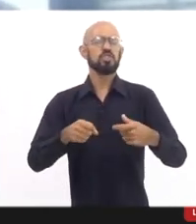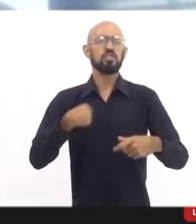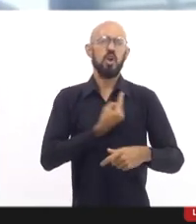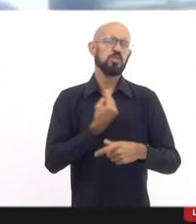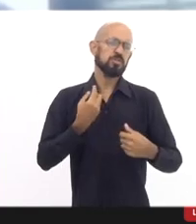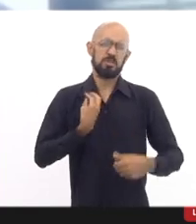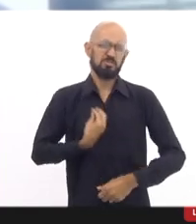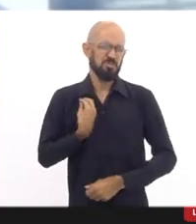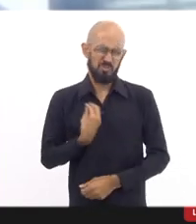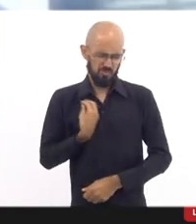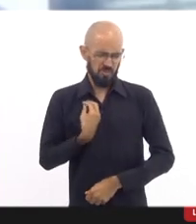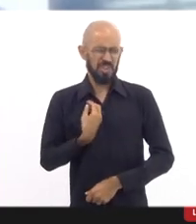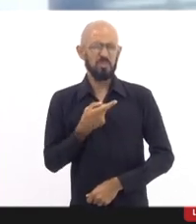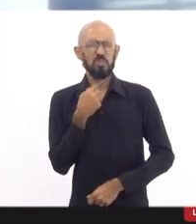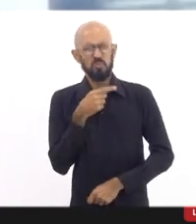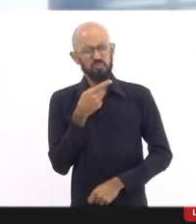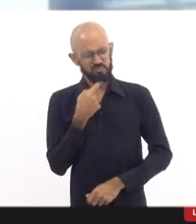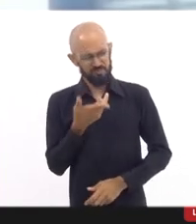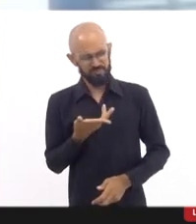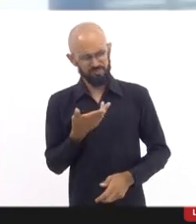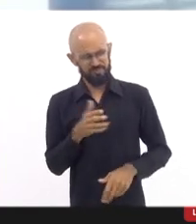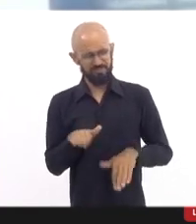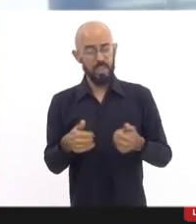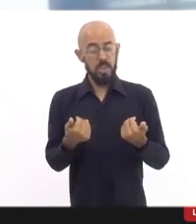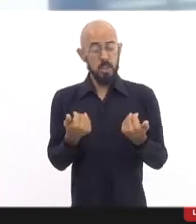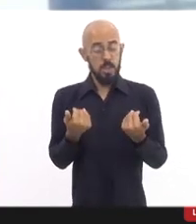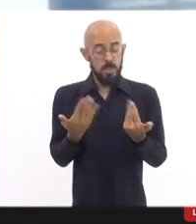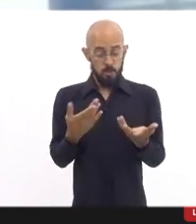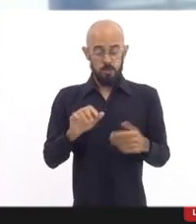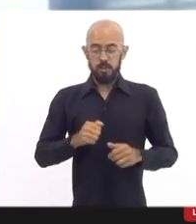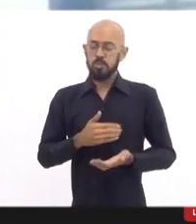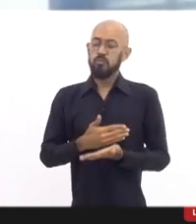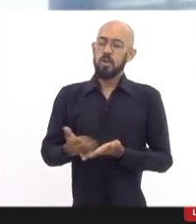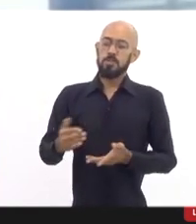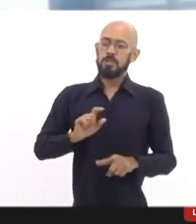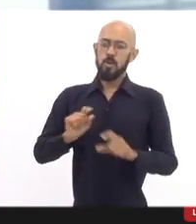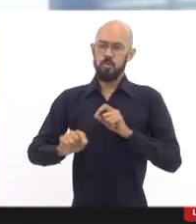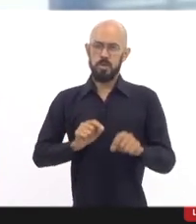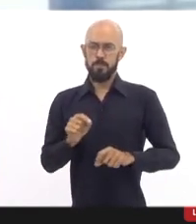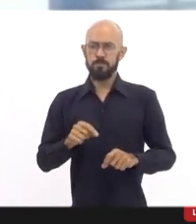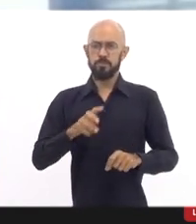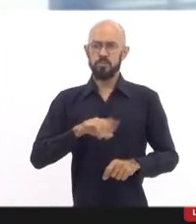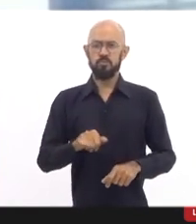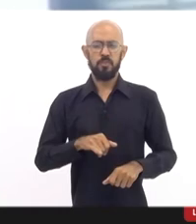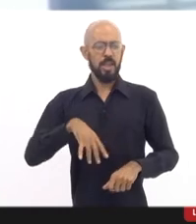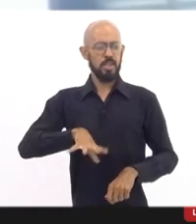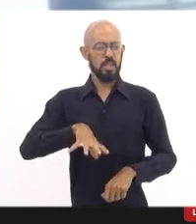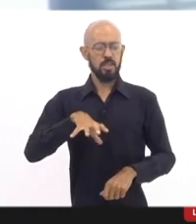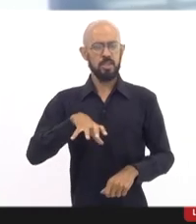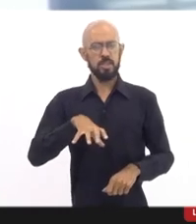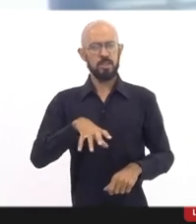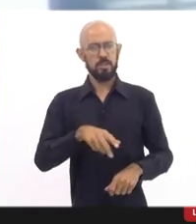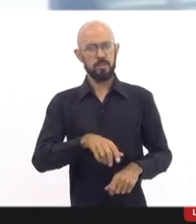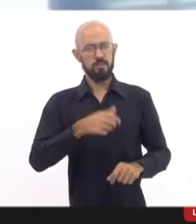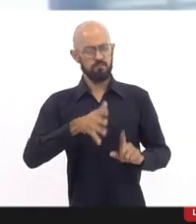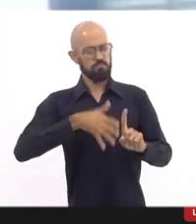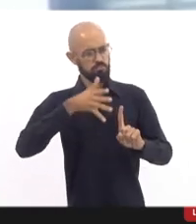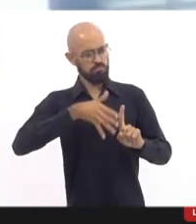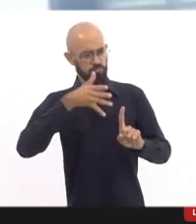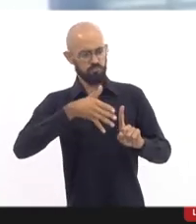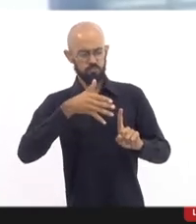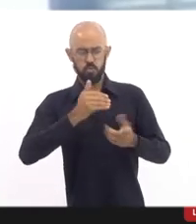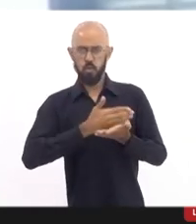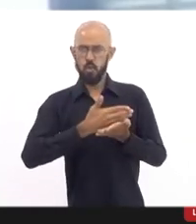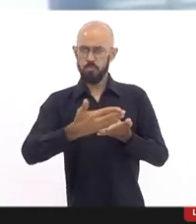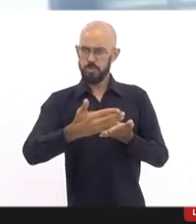então, nós vamos dar início da seguinte maneira. Vamos ouvir uma fala inicial, não significa que